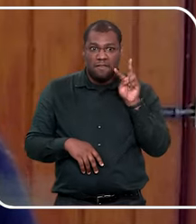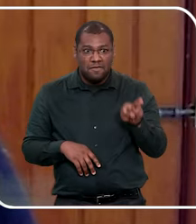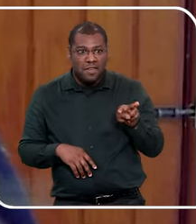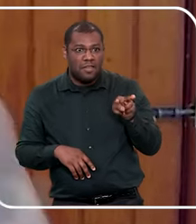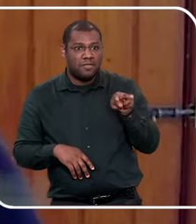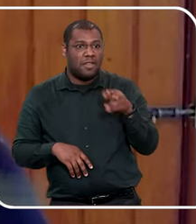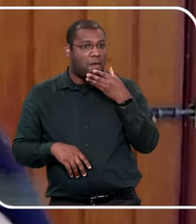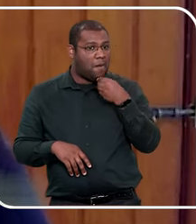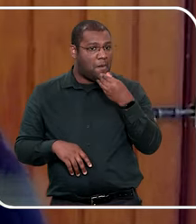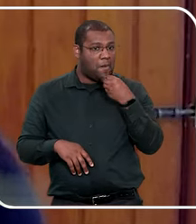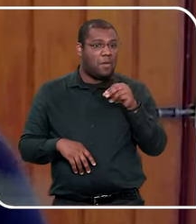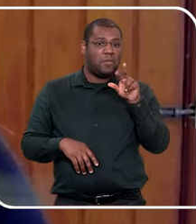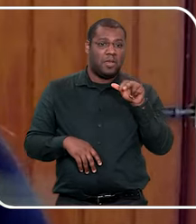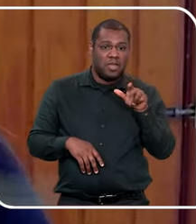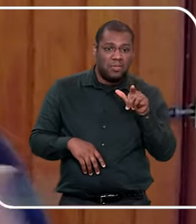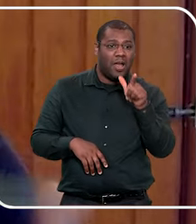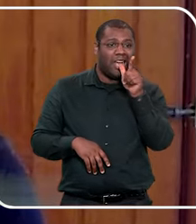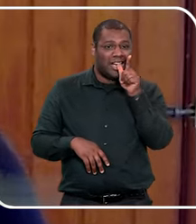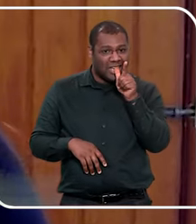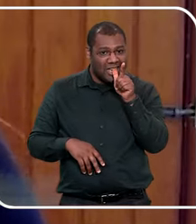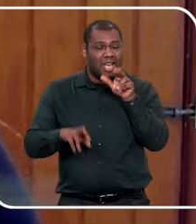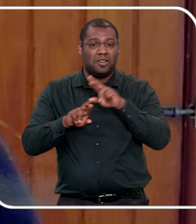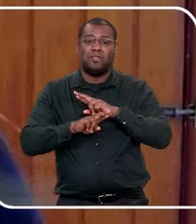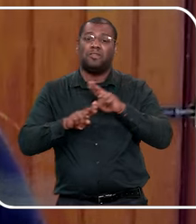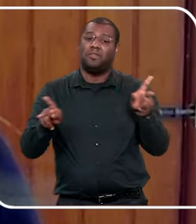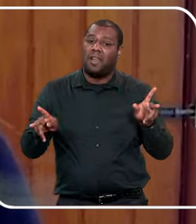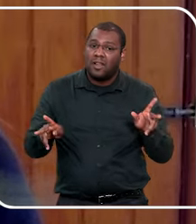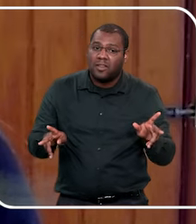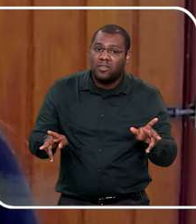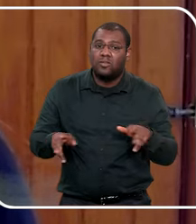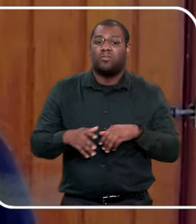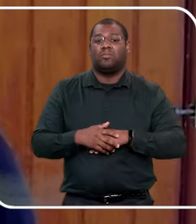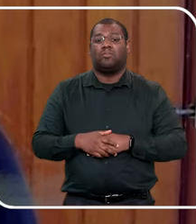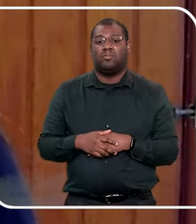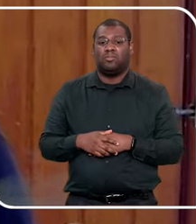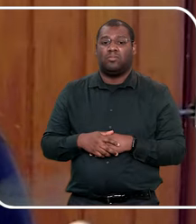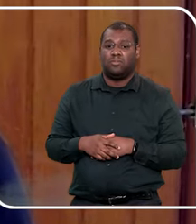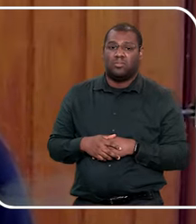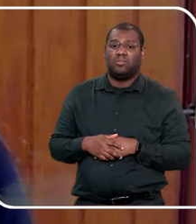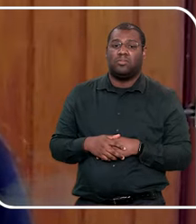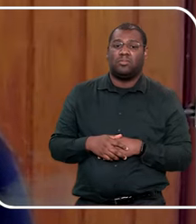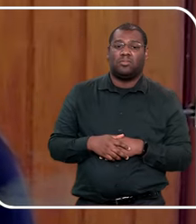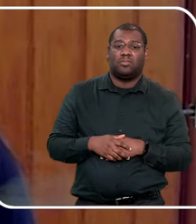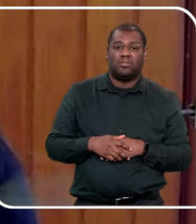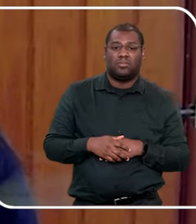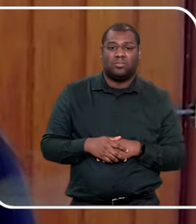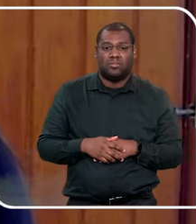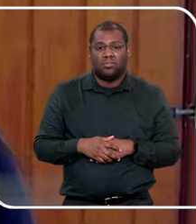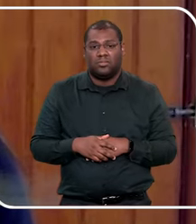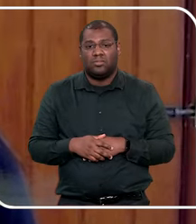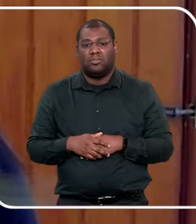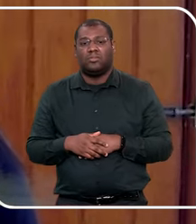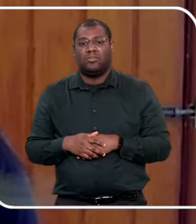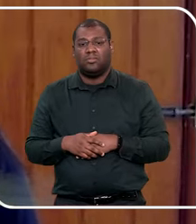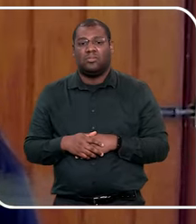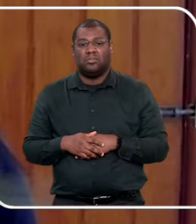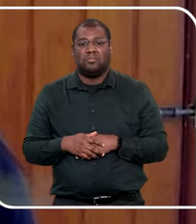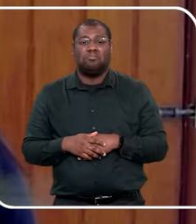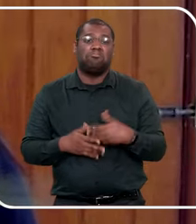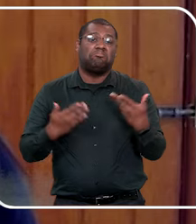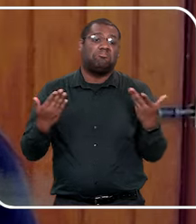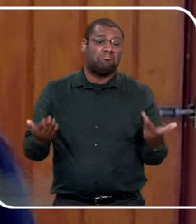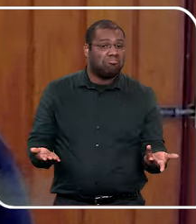ereção por causa da circulação sanguínea, em algum momento, na hora de fazer xixi, ficar duro, aí fica, nossa, mãe, por que que ficou? Meu pipinho está